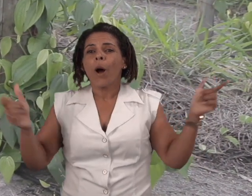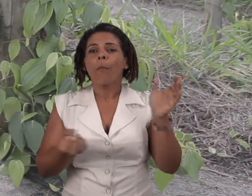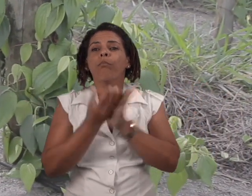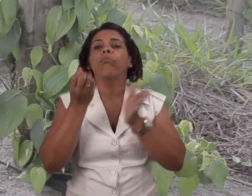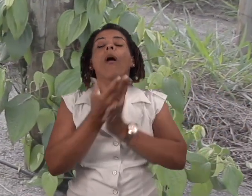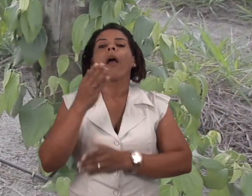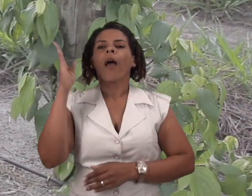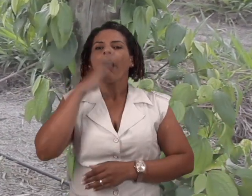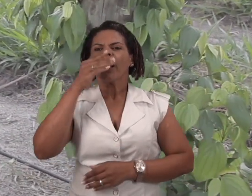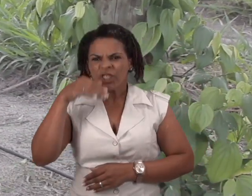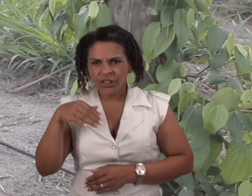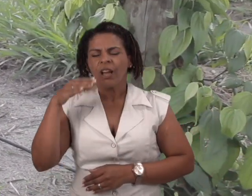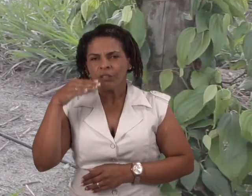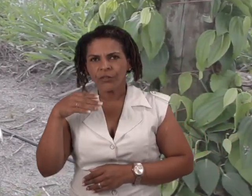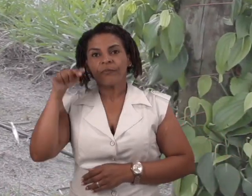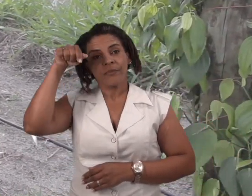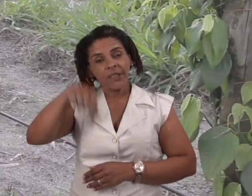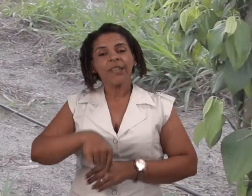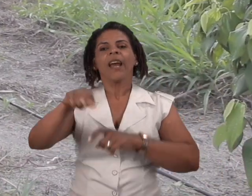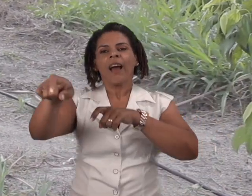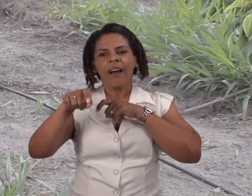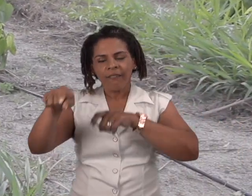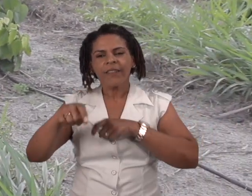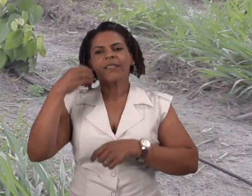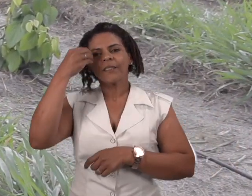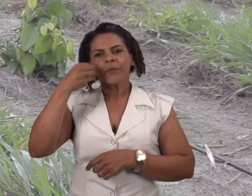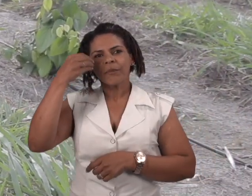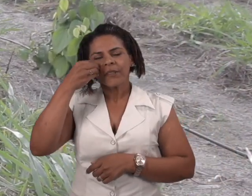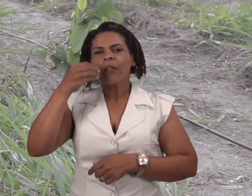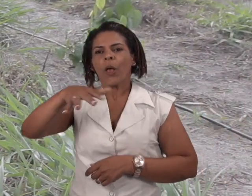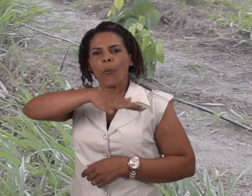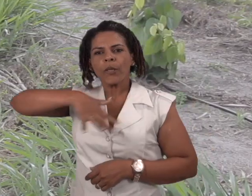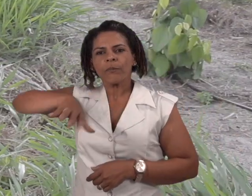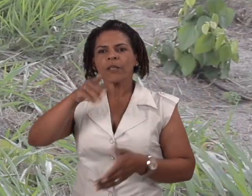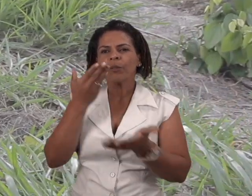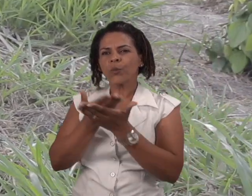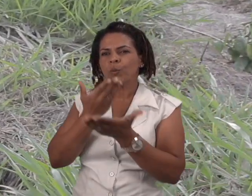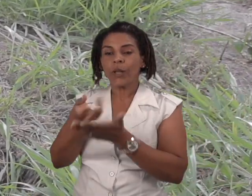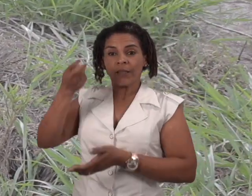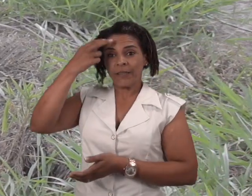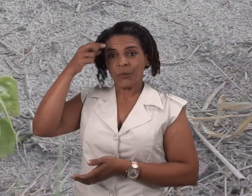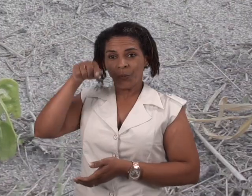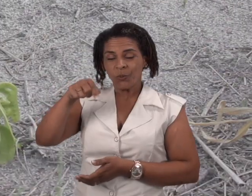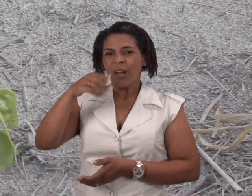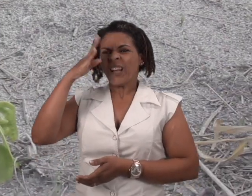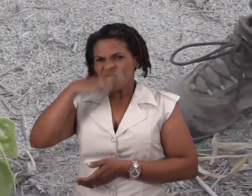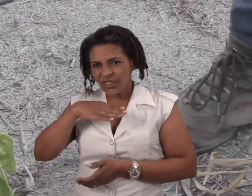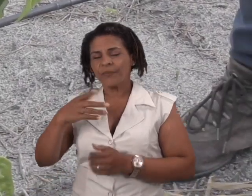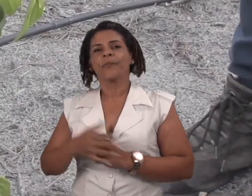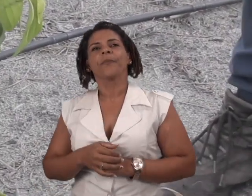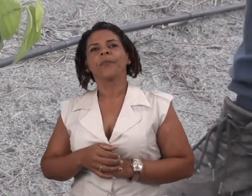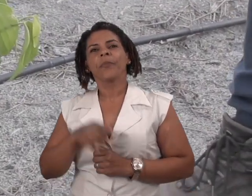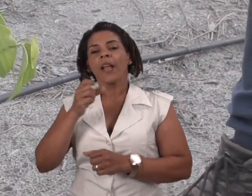produtores de pimenta do Brasil. Por isso, a Fazenda Experimental também dedica espaço ao estudo dessa cultura. Neste